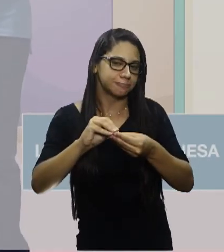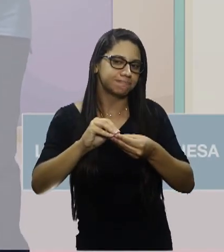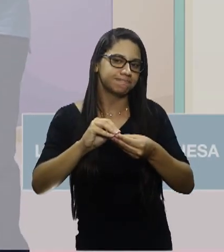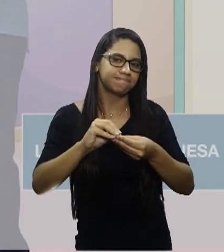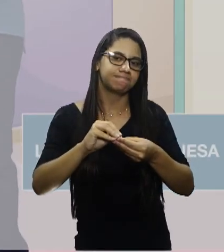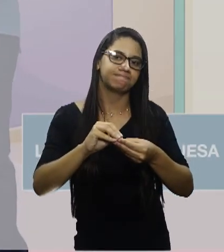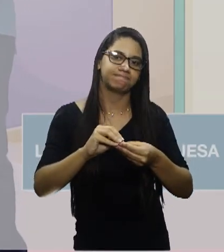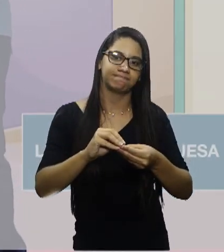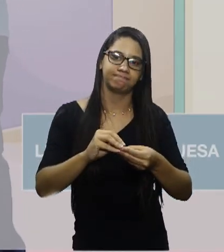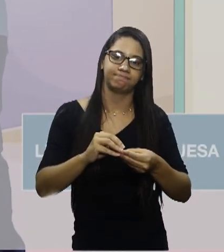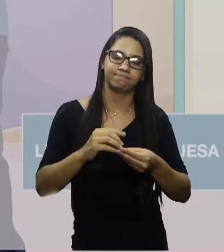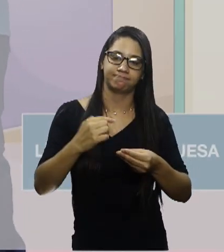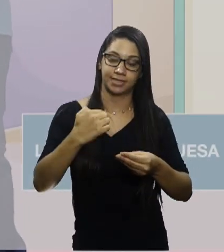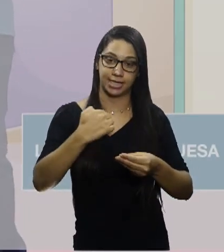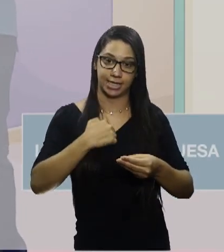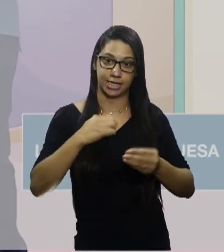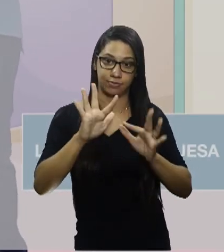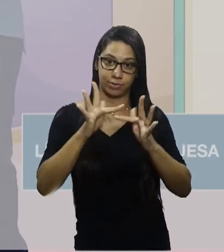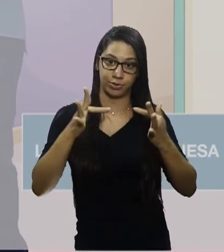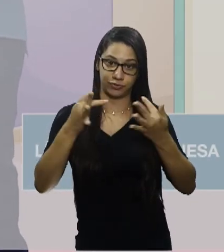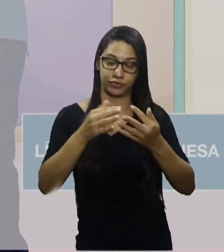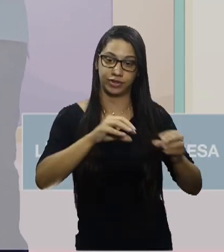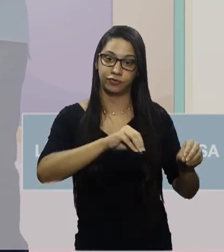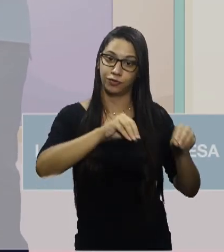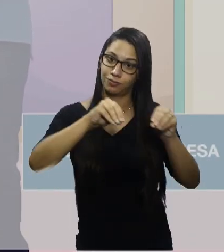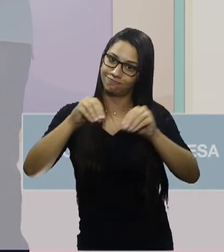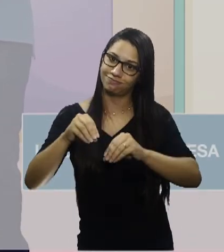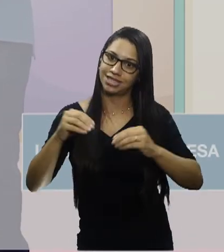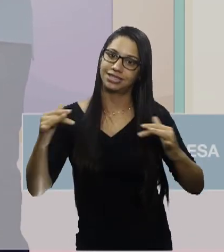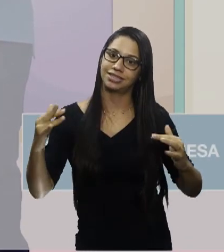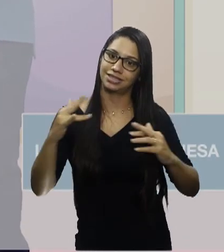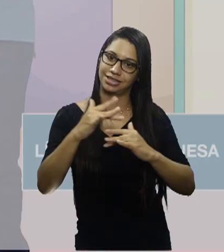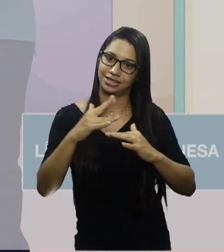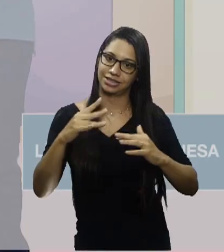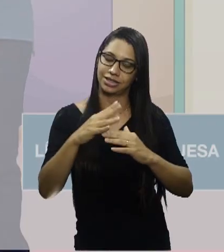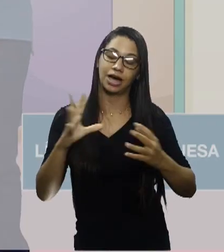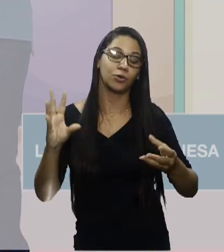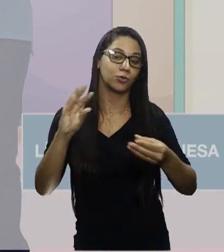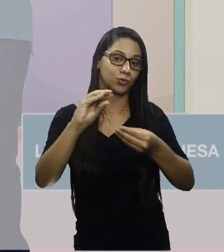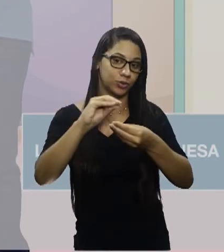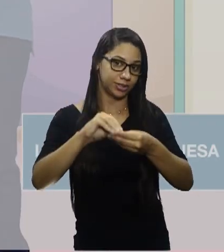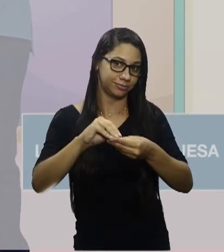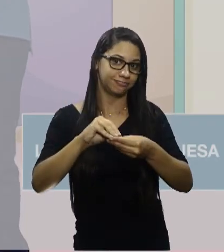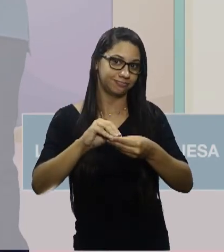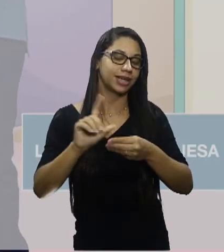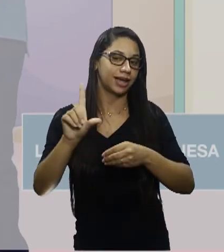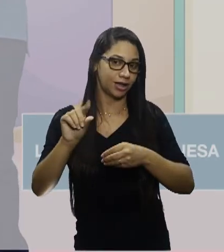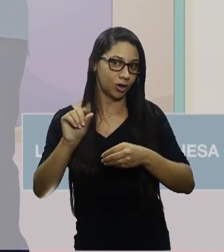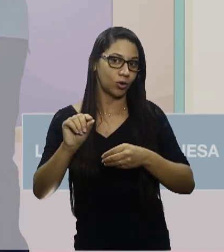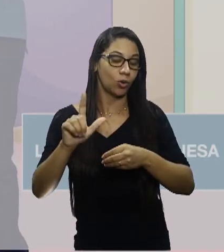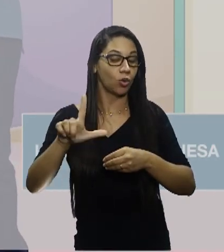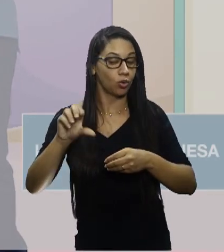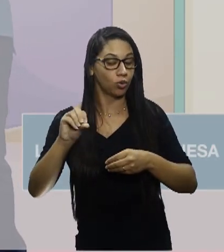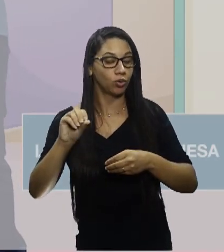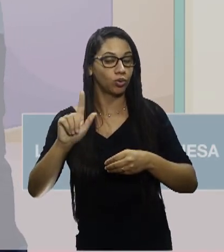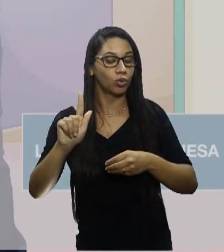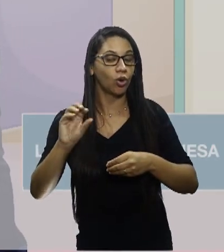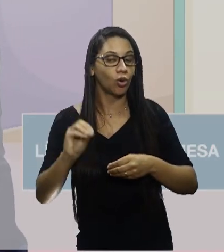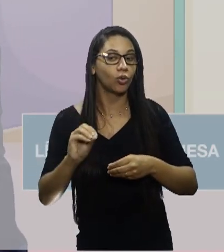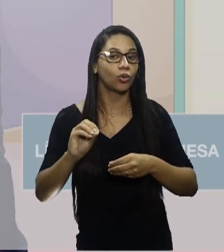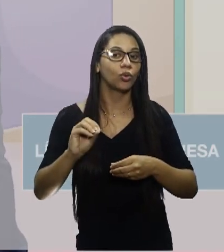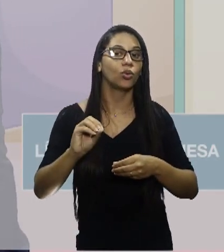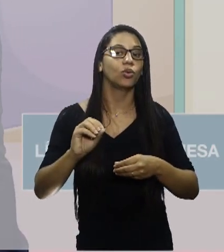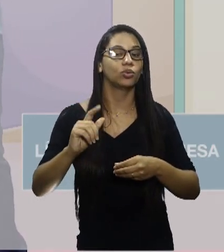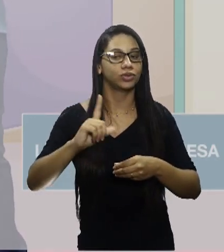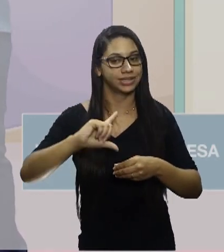Então, eu e minha família vamos mudar de cidade. Então, a conclusão disso é que logo terei de sair do